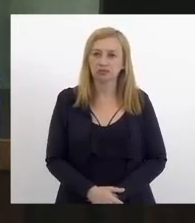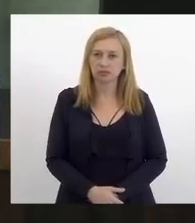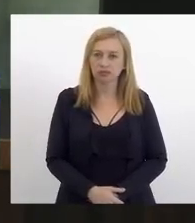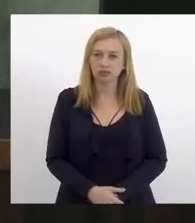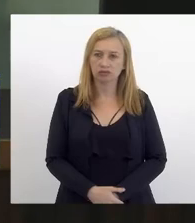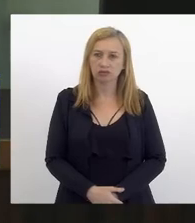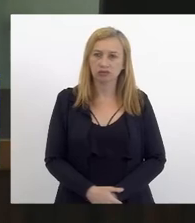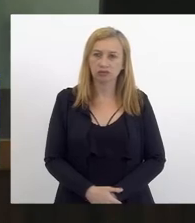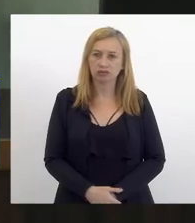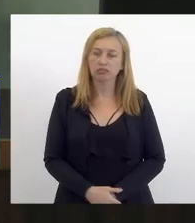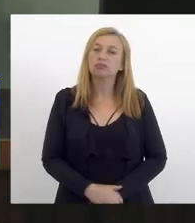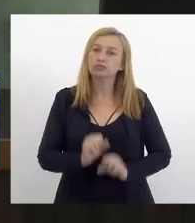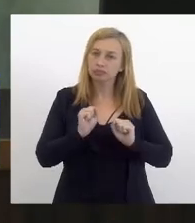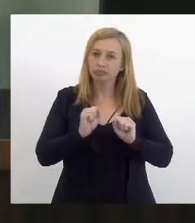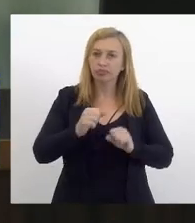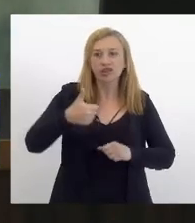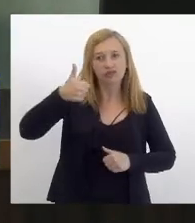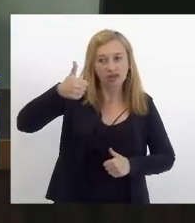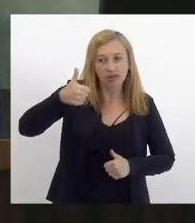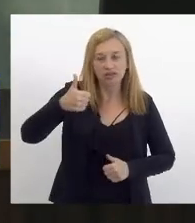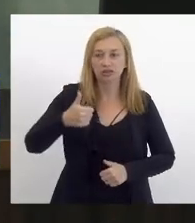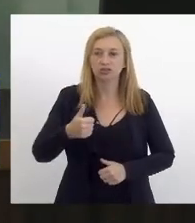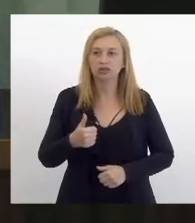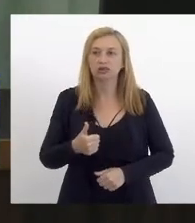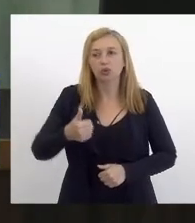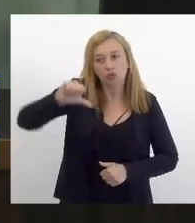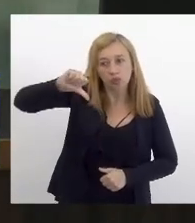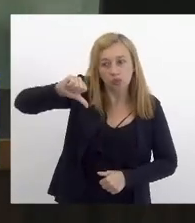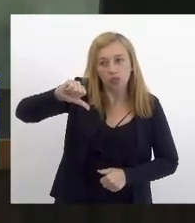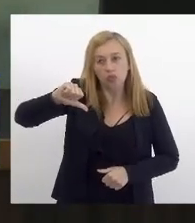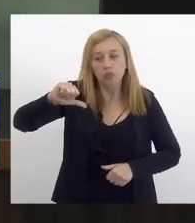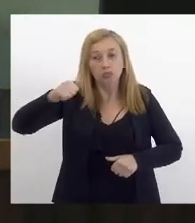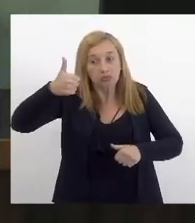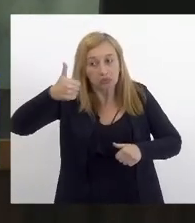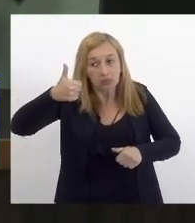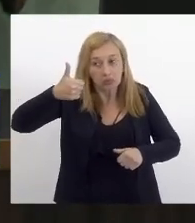se puder fazer um gesto ser favorável